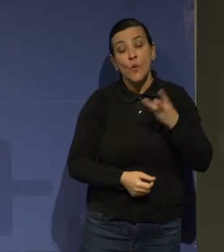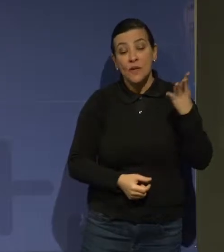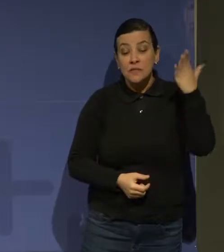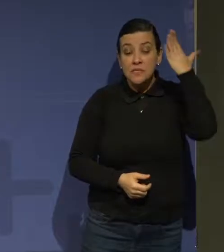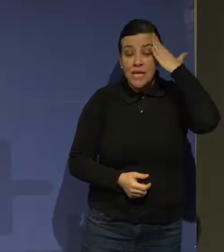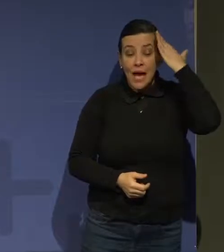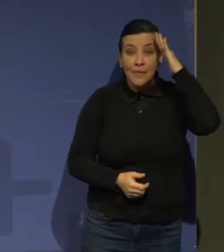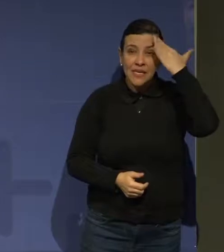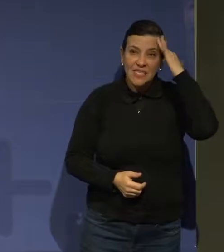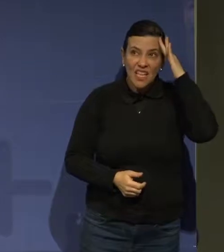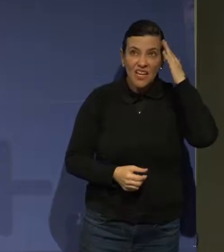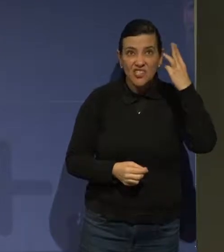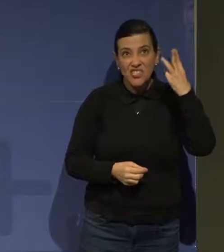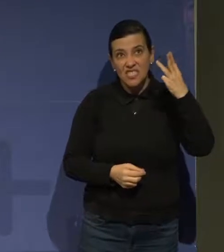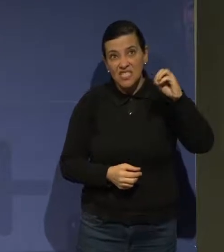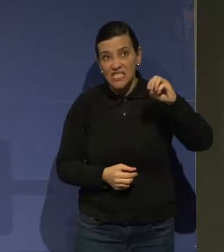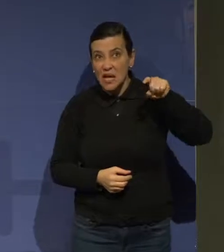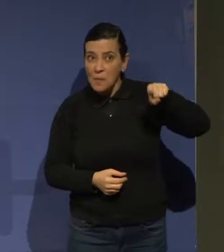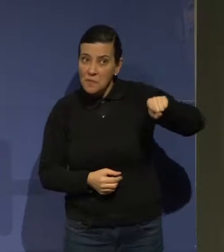30 mil, 40 mil?